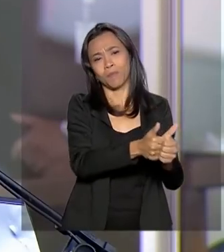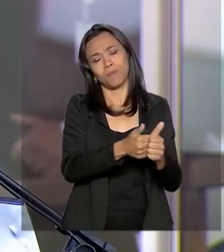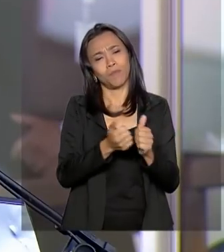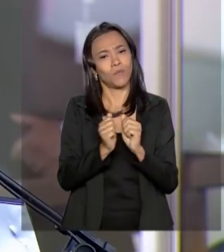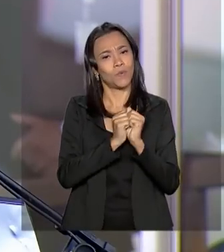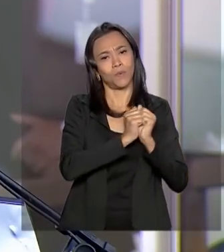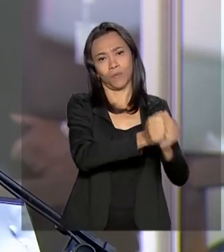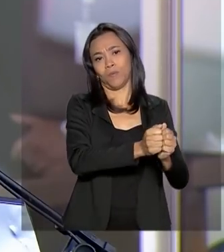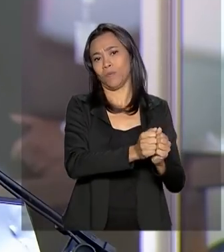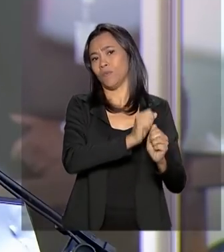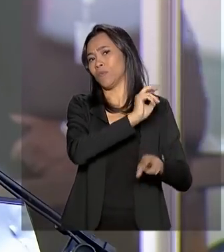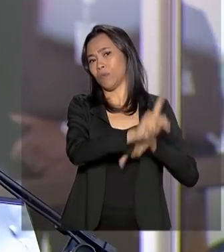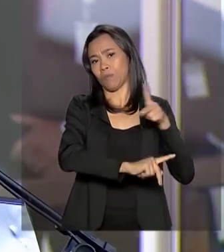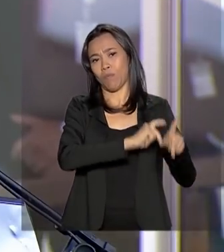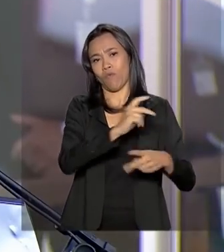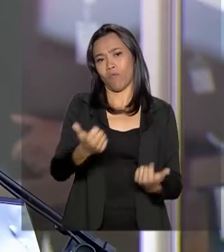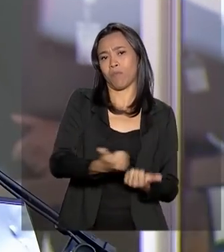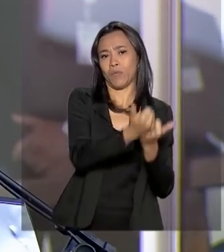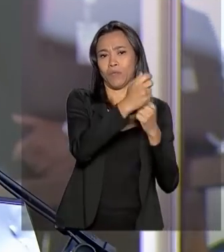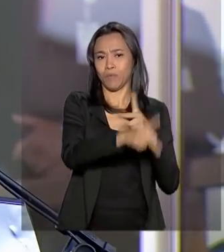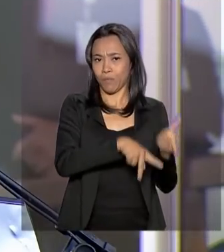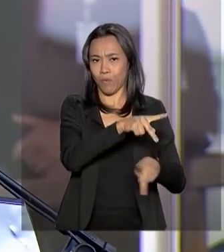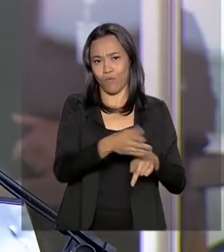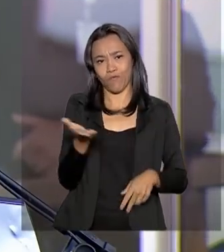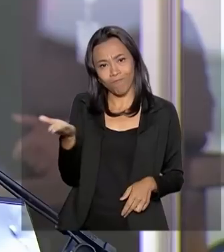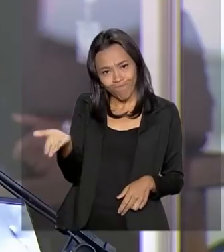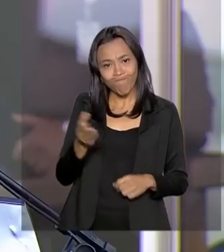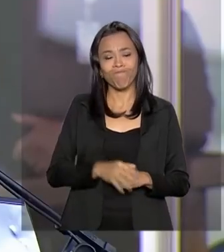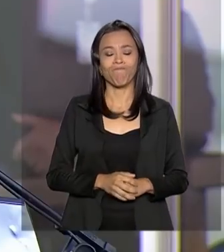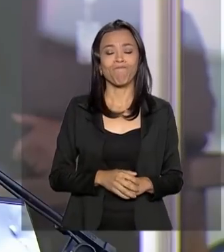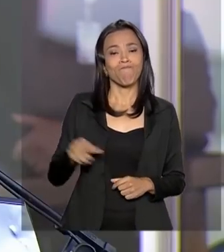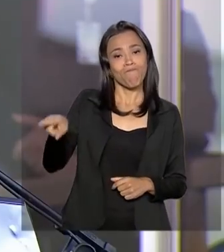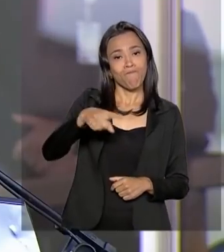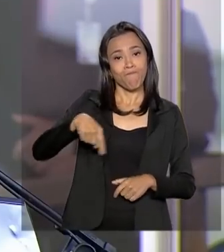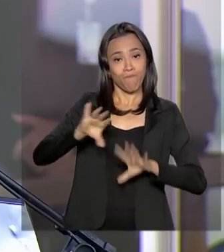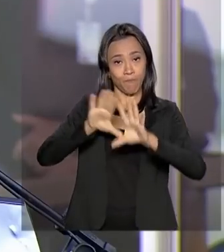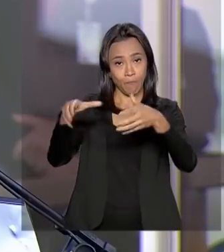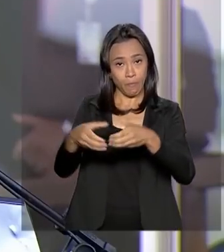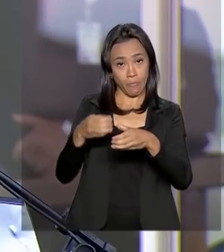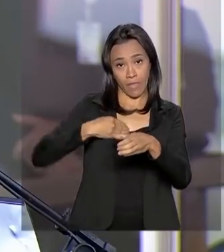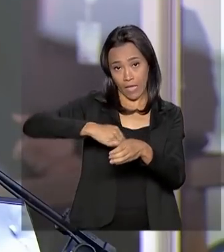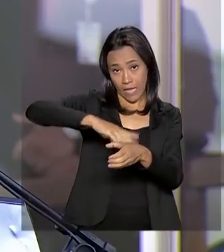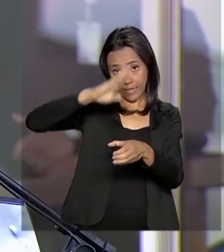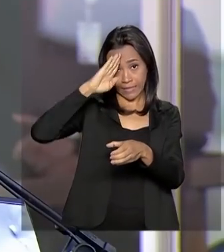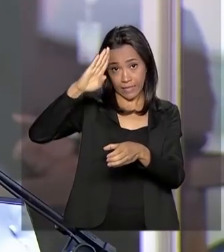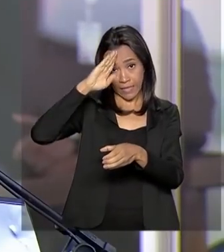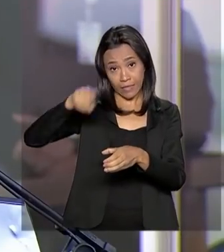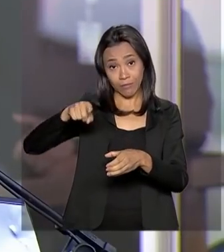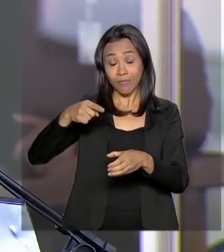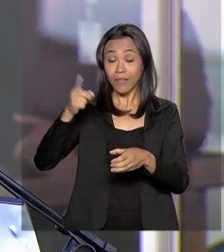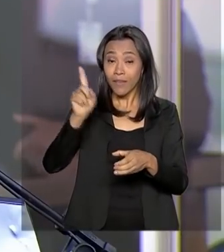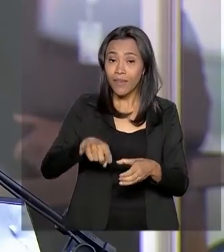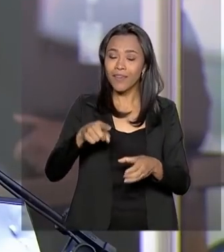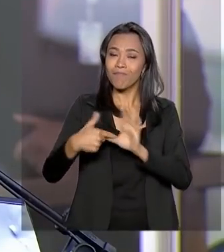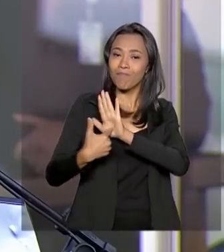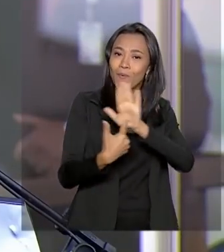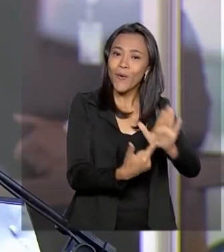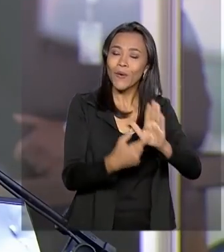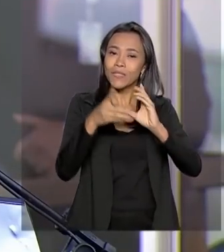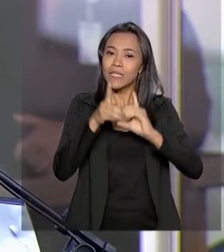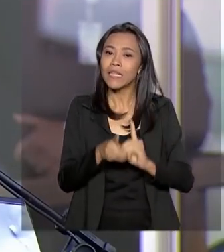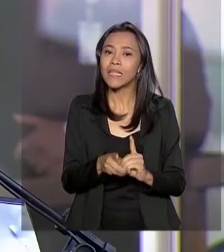povo. Exército que respira e transpira democracia e